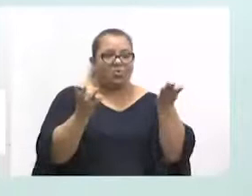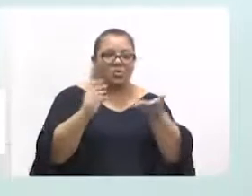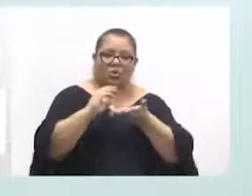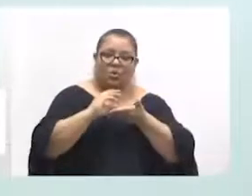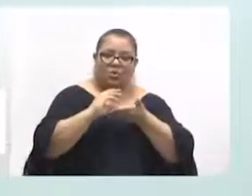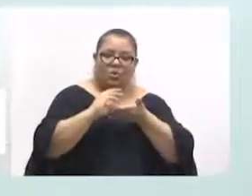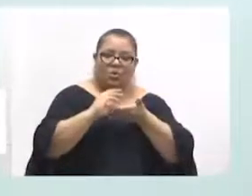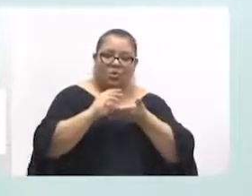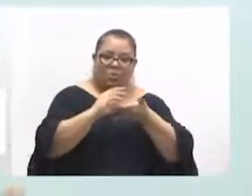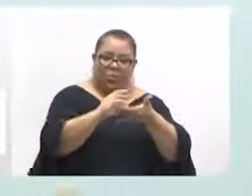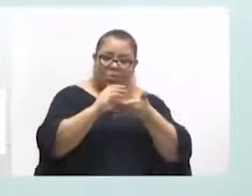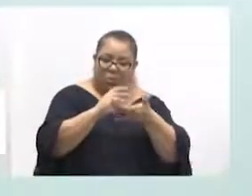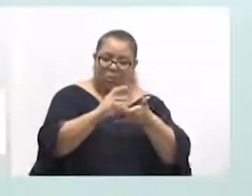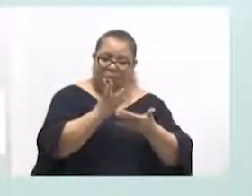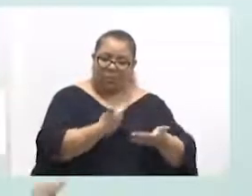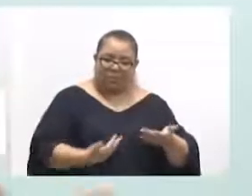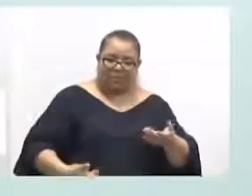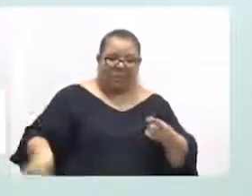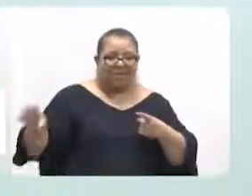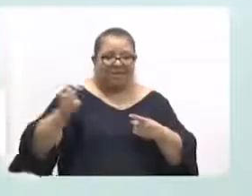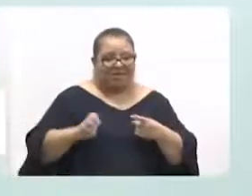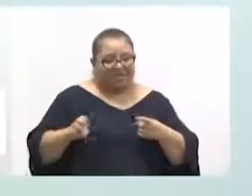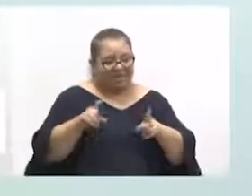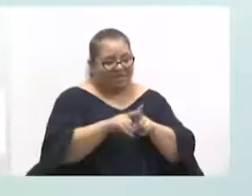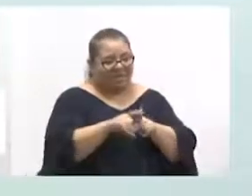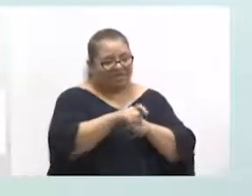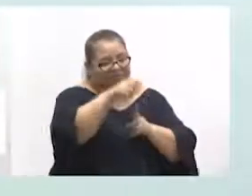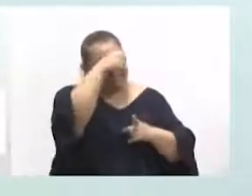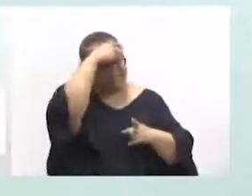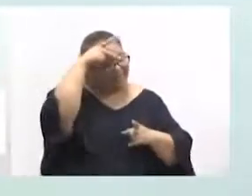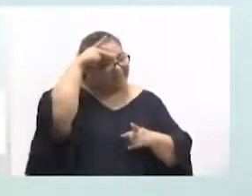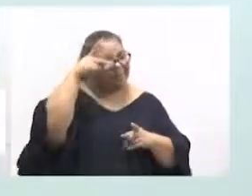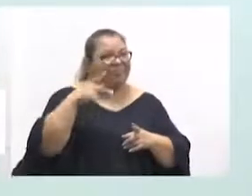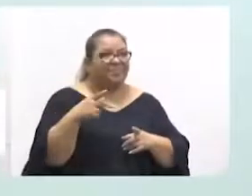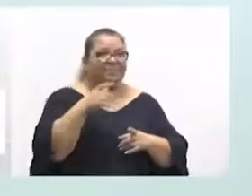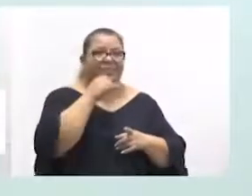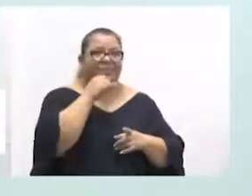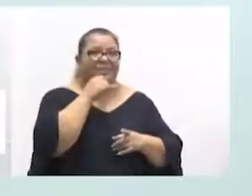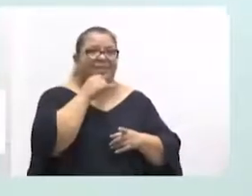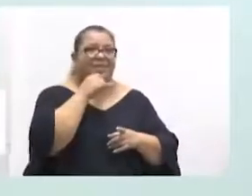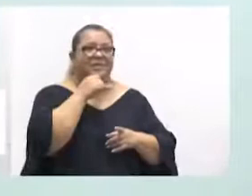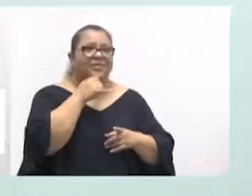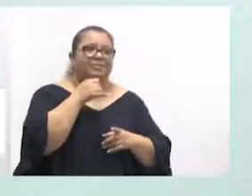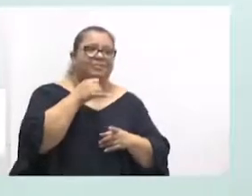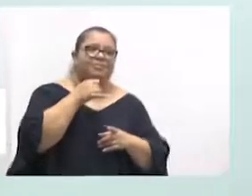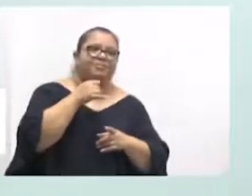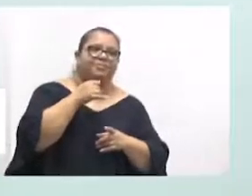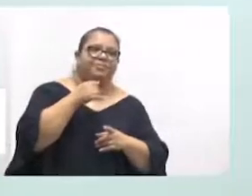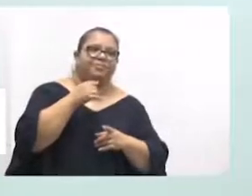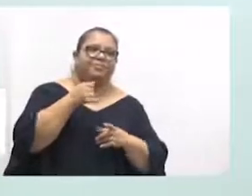porque a gente poderia ter esse apoio estadual pelo menos no hospital de câncer.